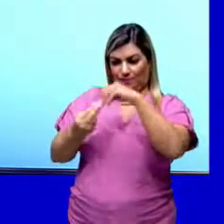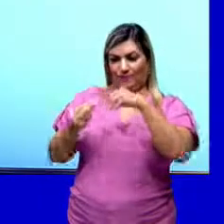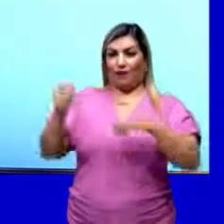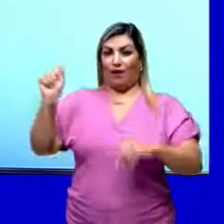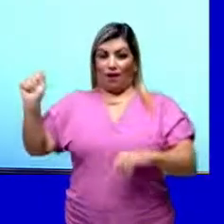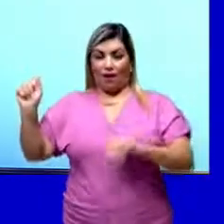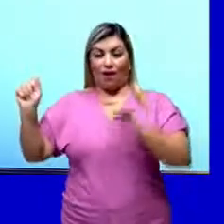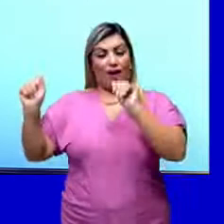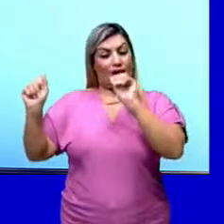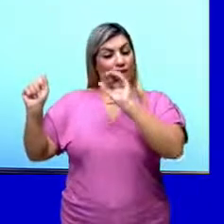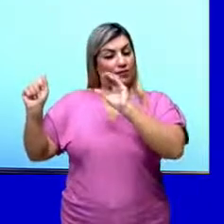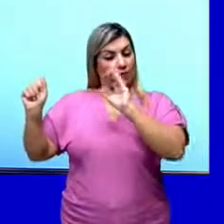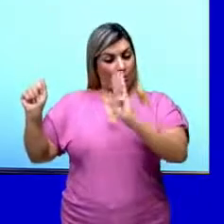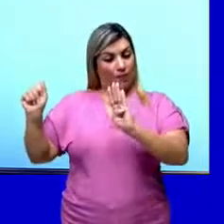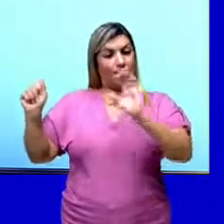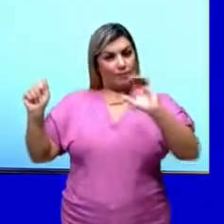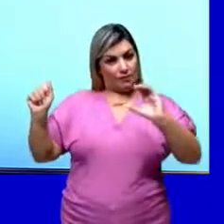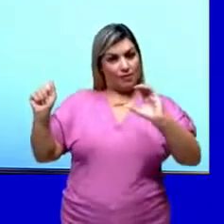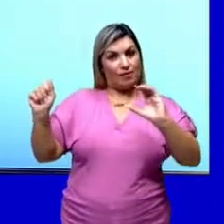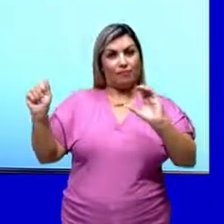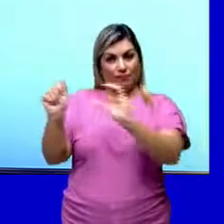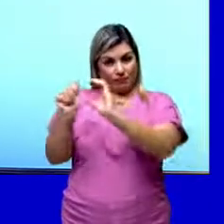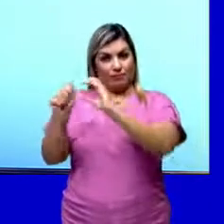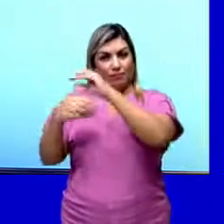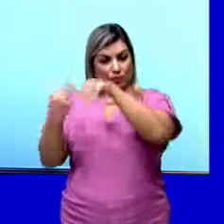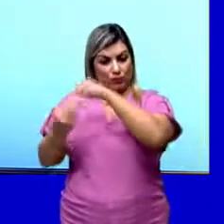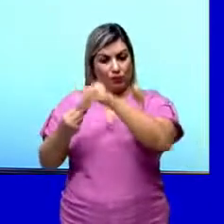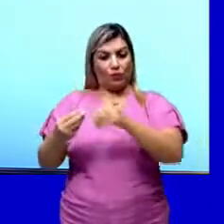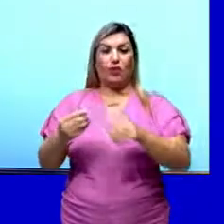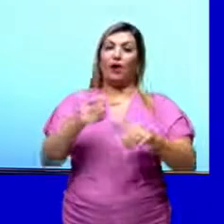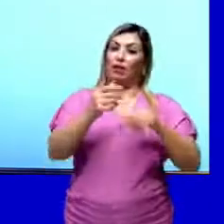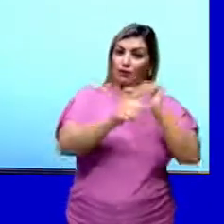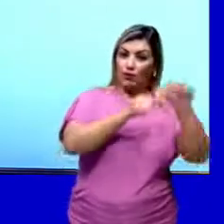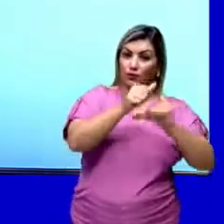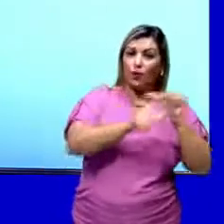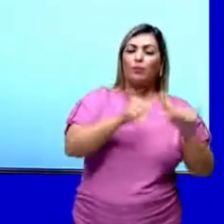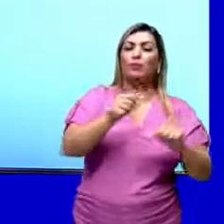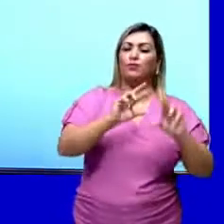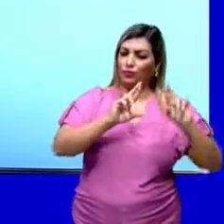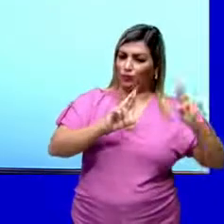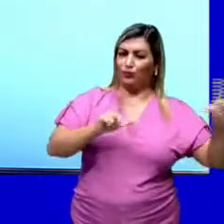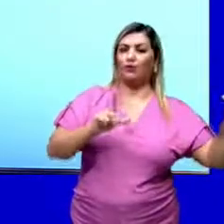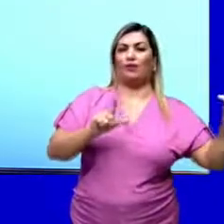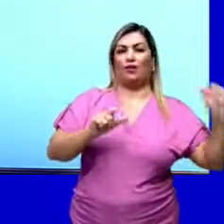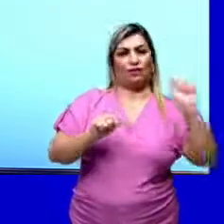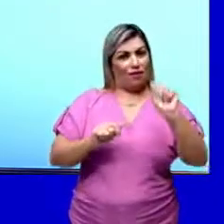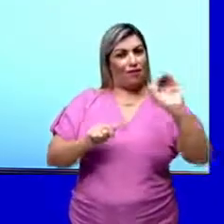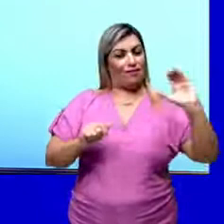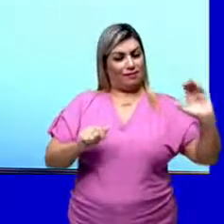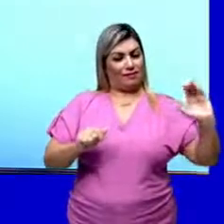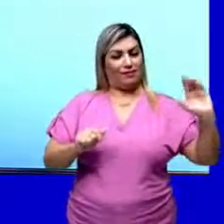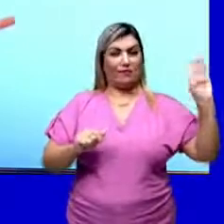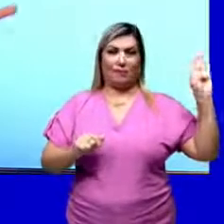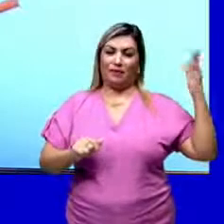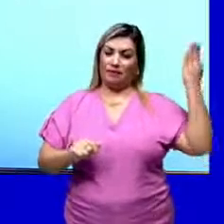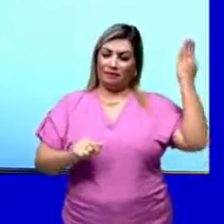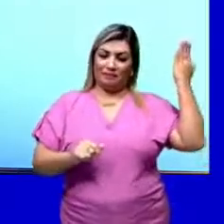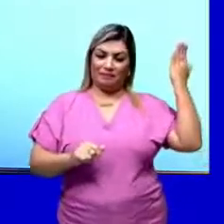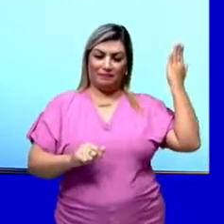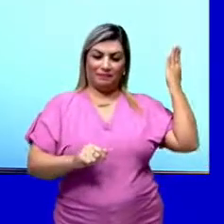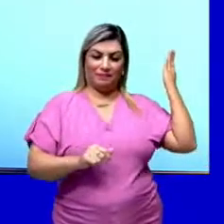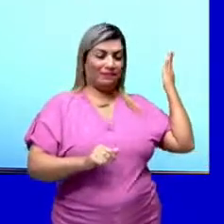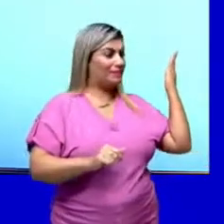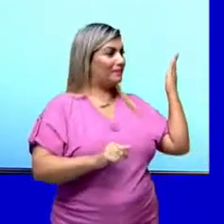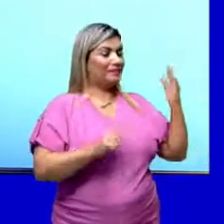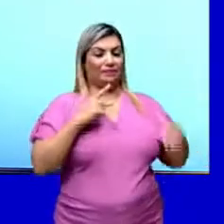E que vai formar uma substância composta diferente da que foi reagida e